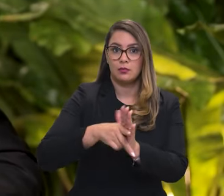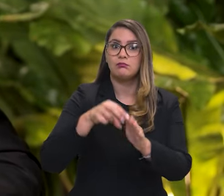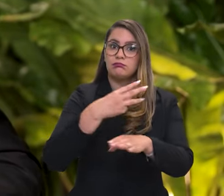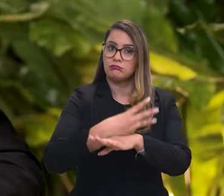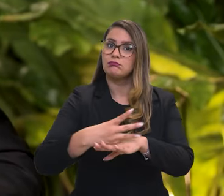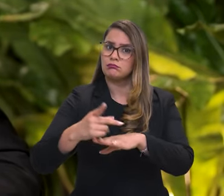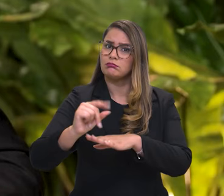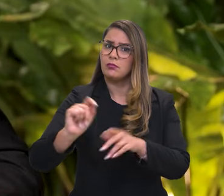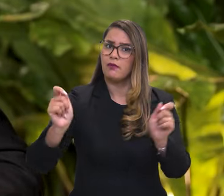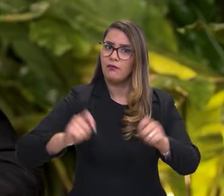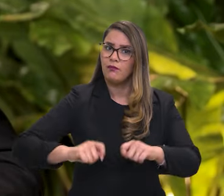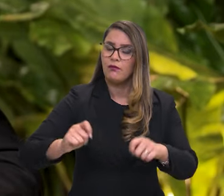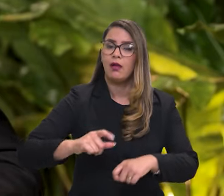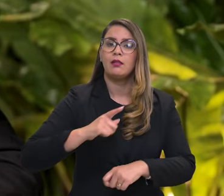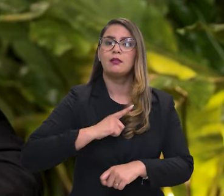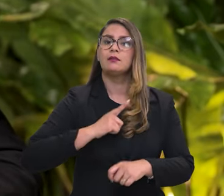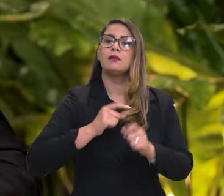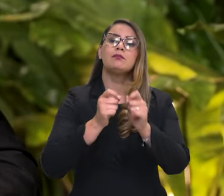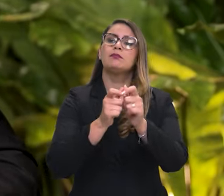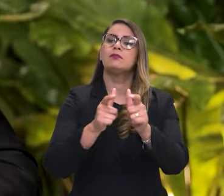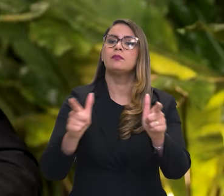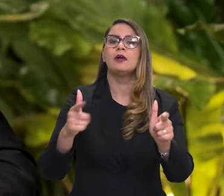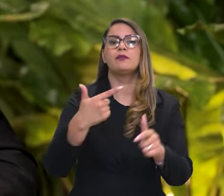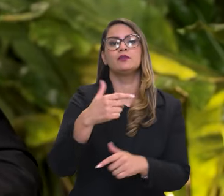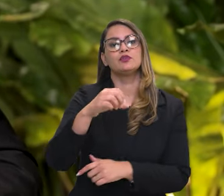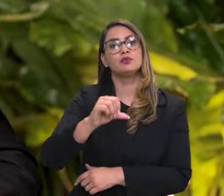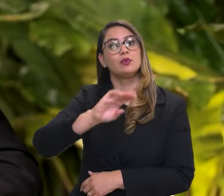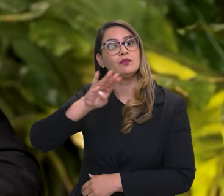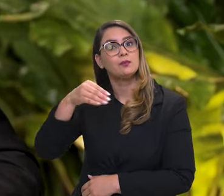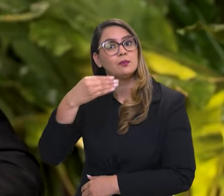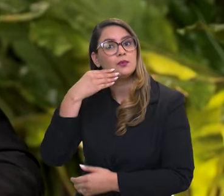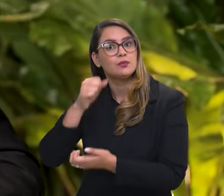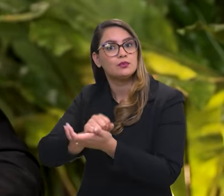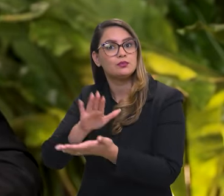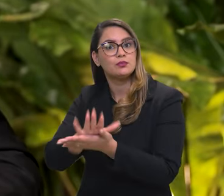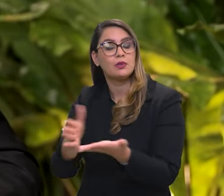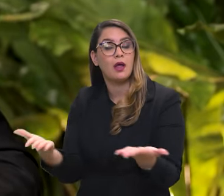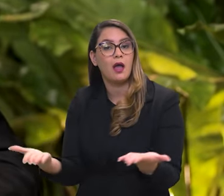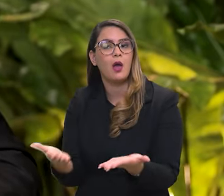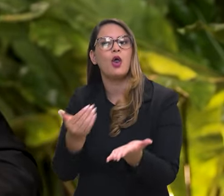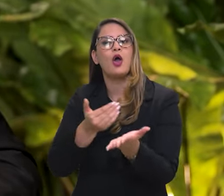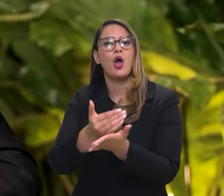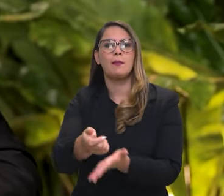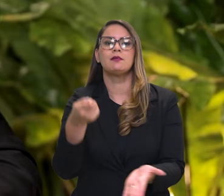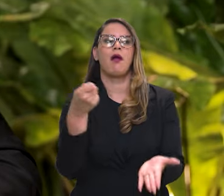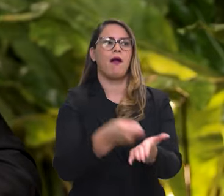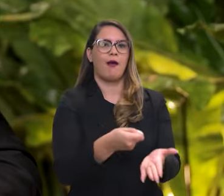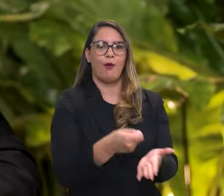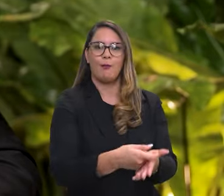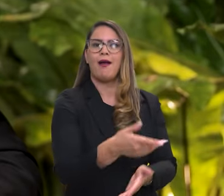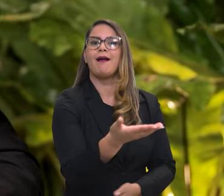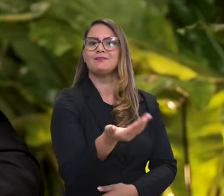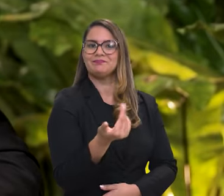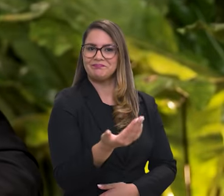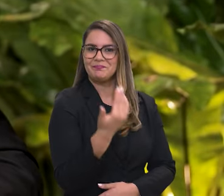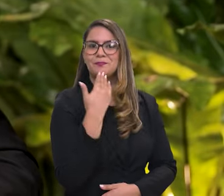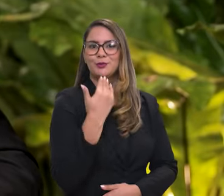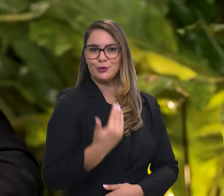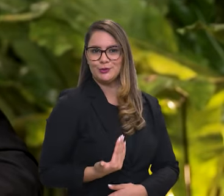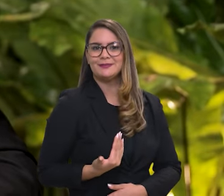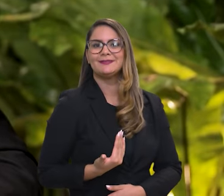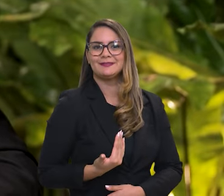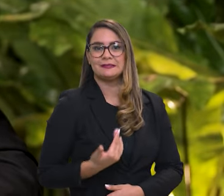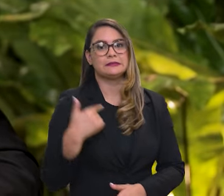Ibama são válidas. A gente tem um estoque muito grande, que são R$ 29 bilhões de multas, e agora a vai começar a cobrança delas.